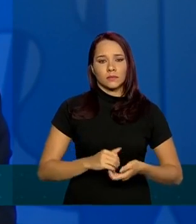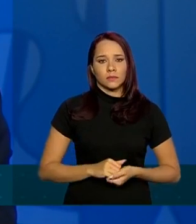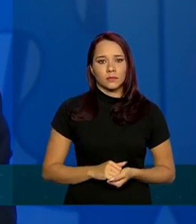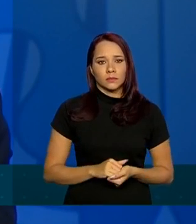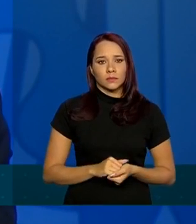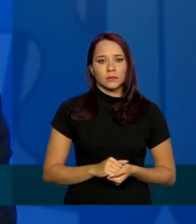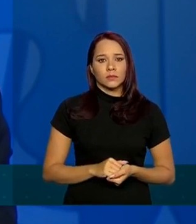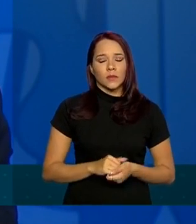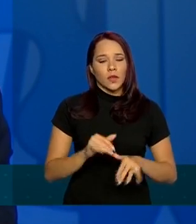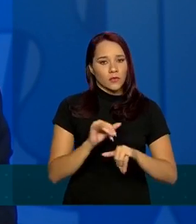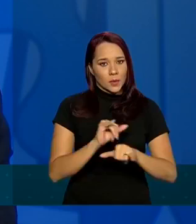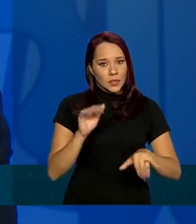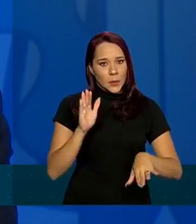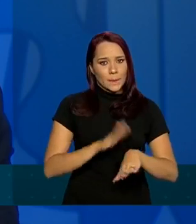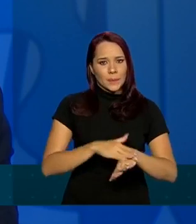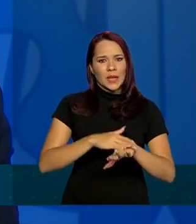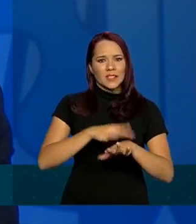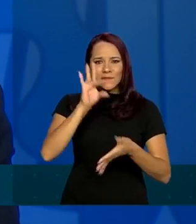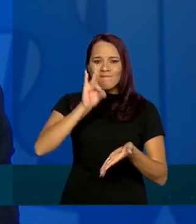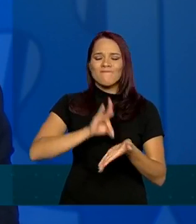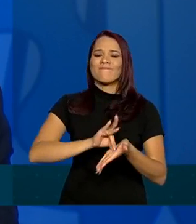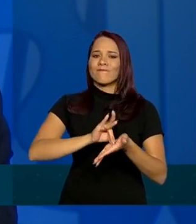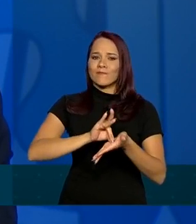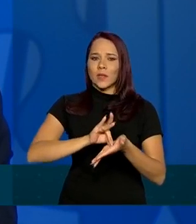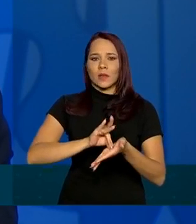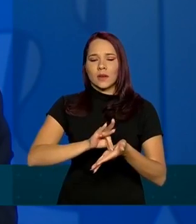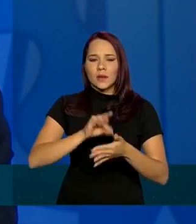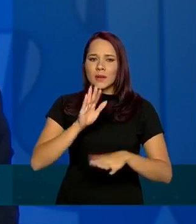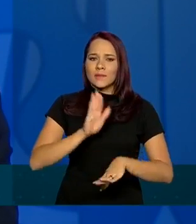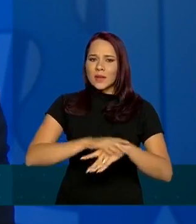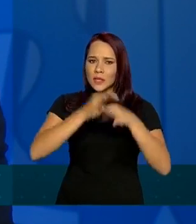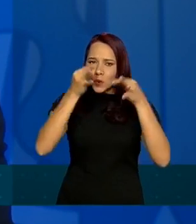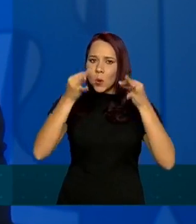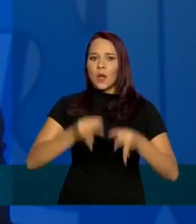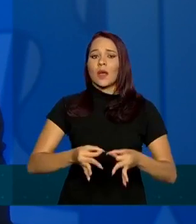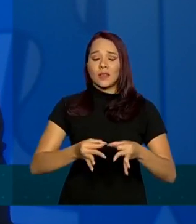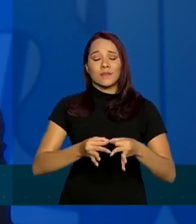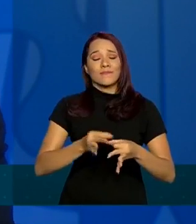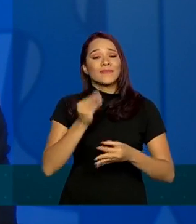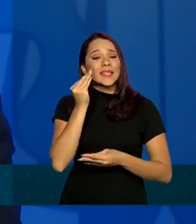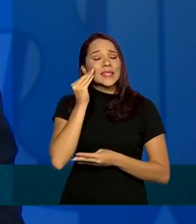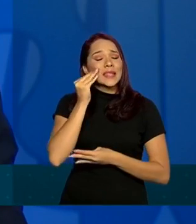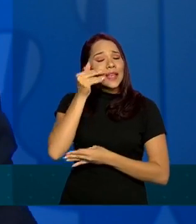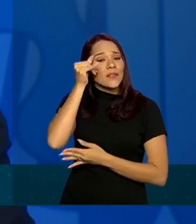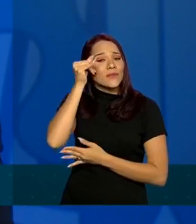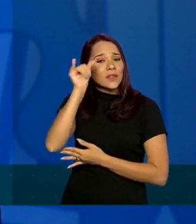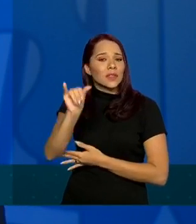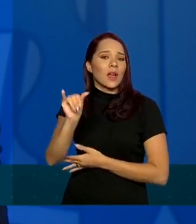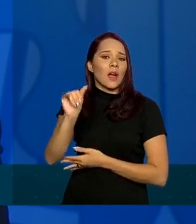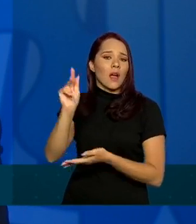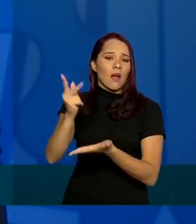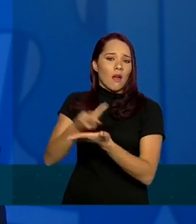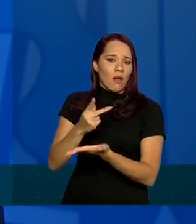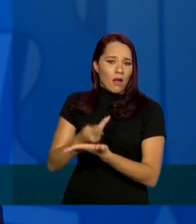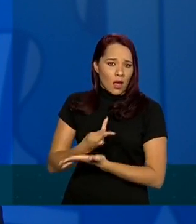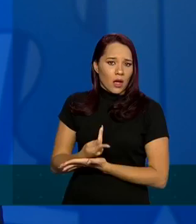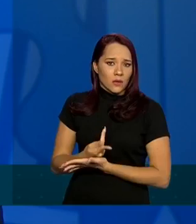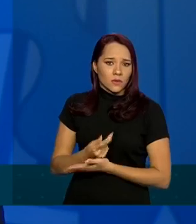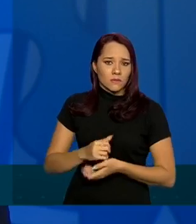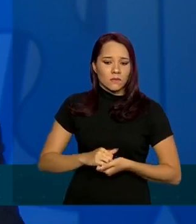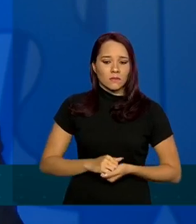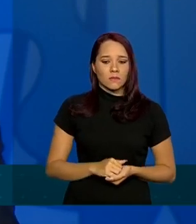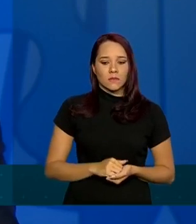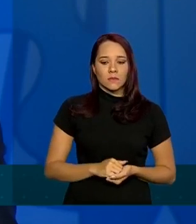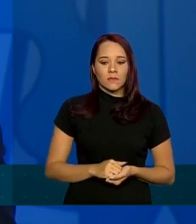mais real possível e mais correta tentando justamente minimizar a ocorrência de erros e